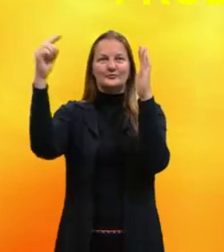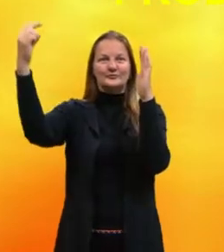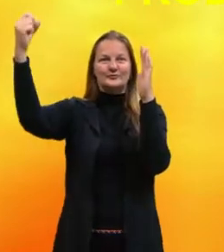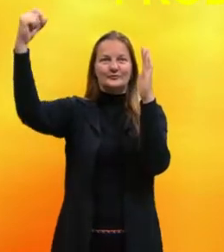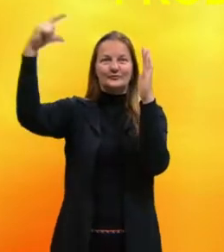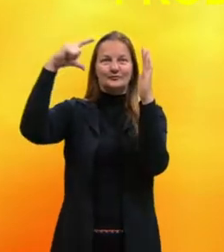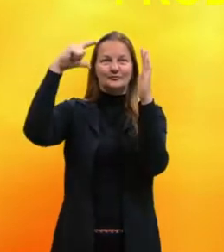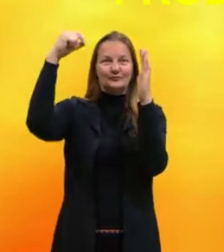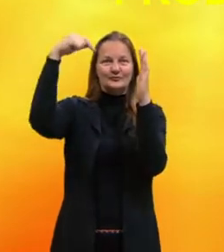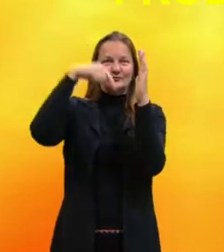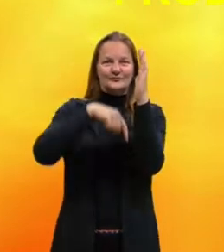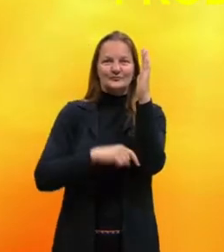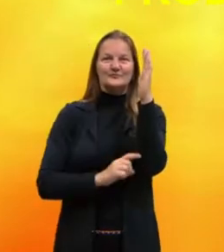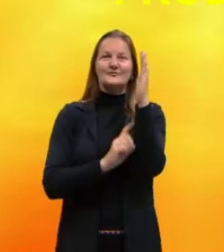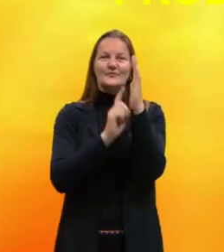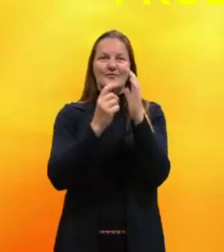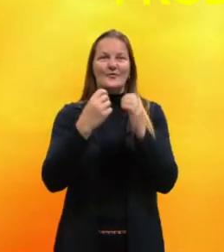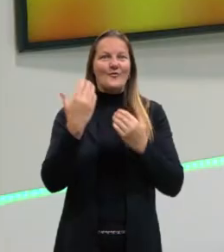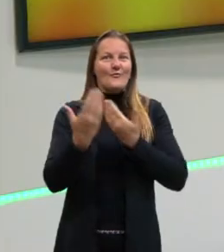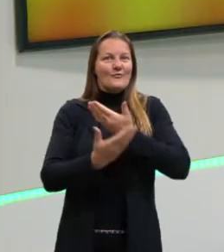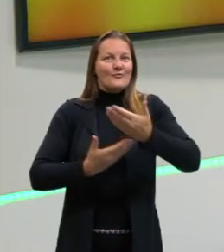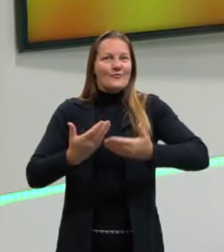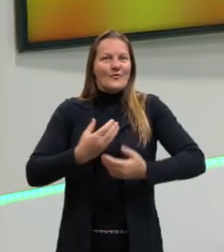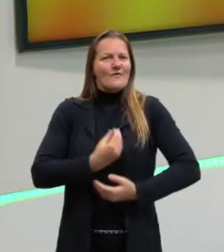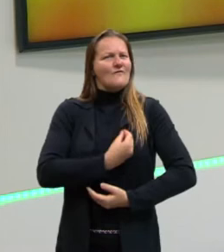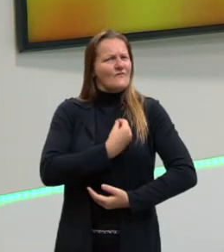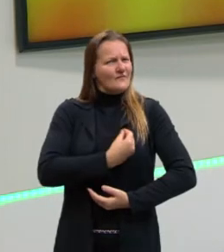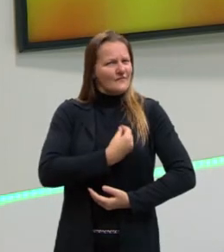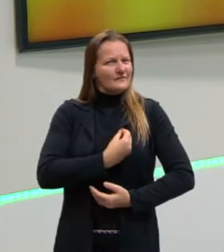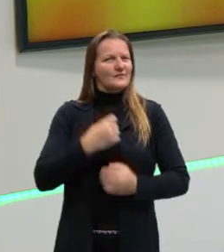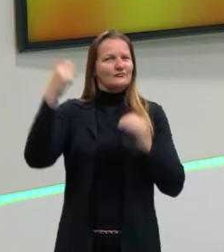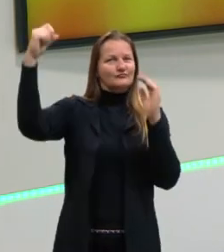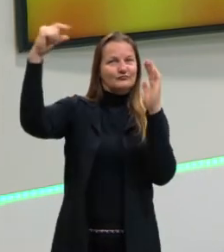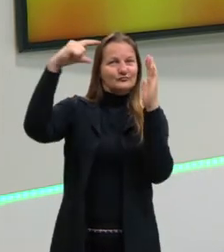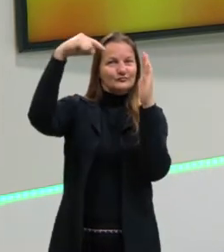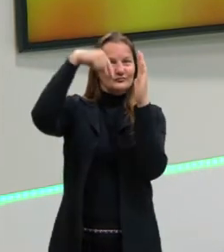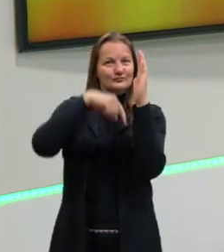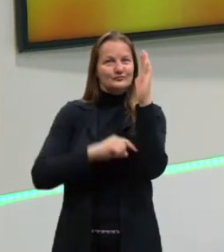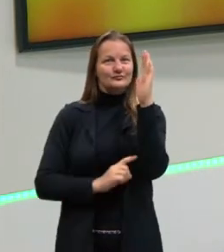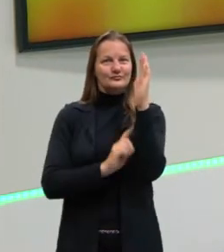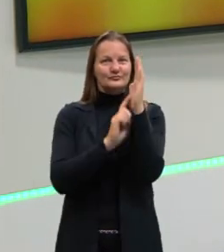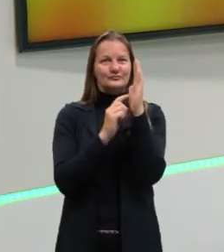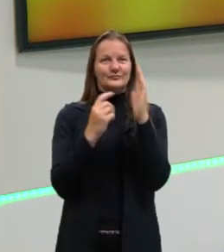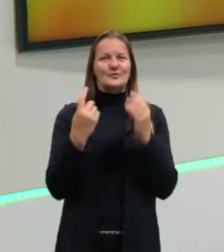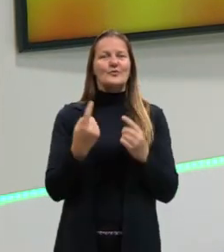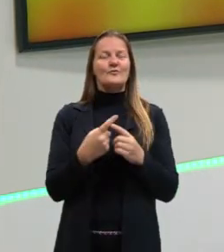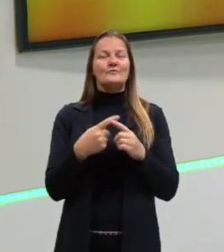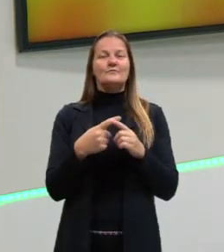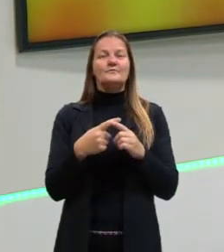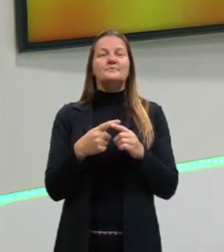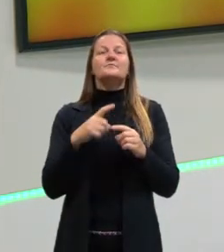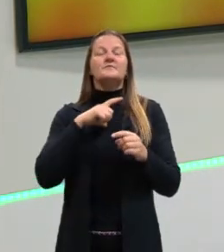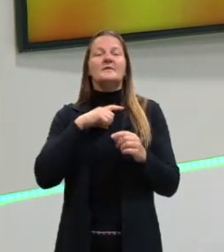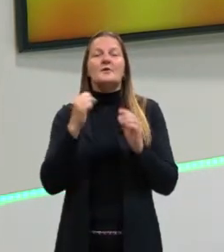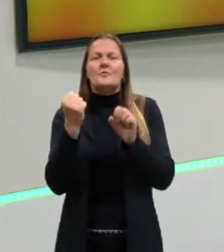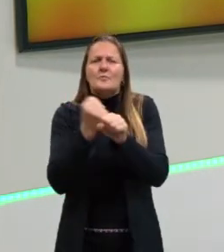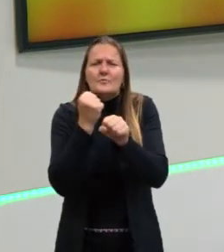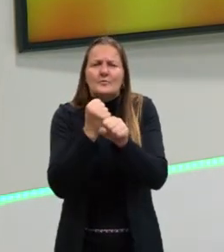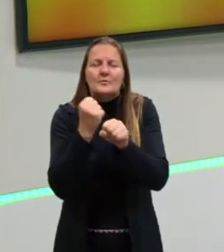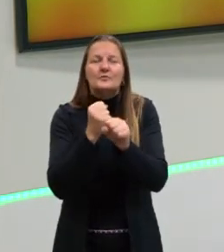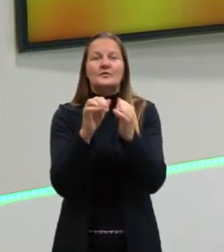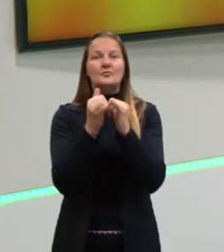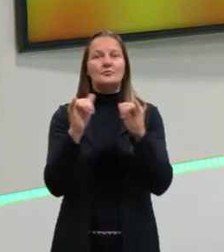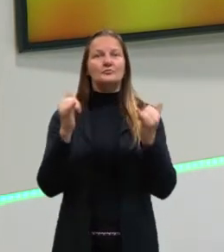pela fonte de vida através do sol é a fotossíntese. Bom, na fotossíntese há a produção de